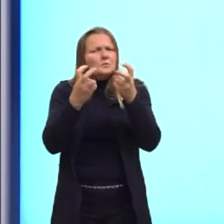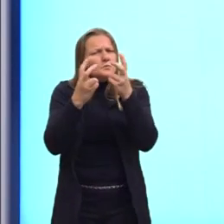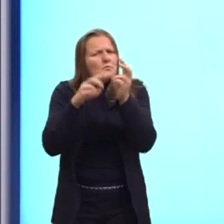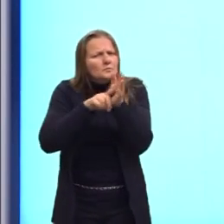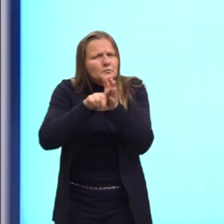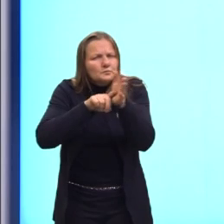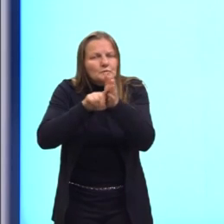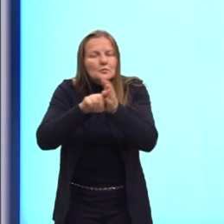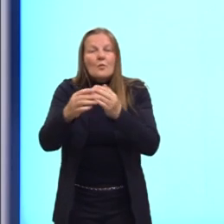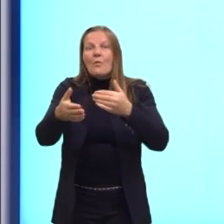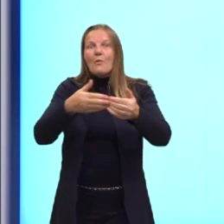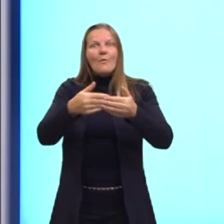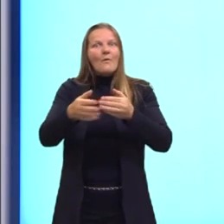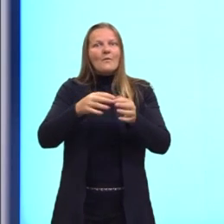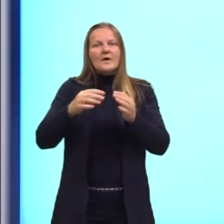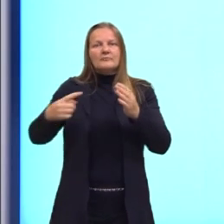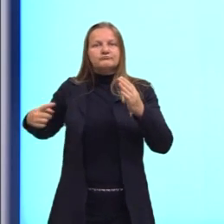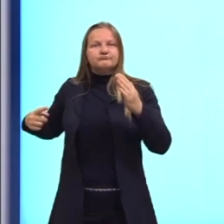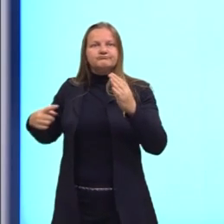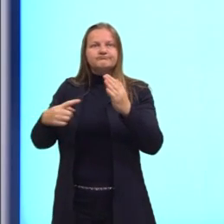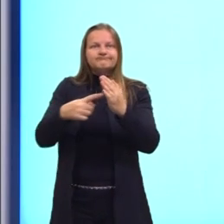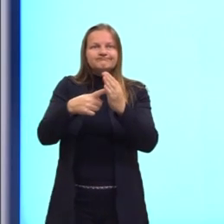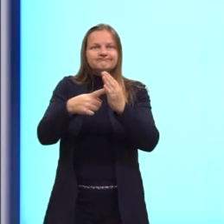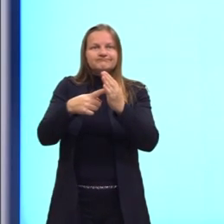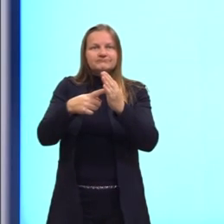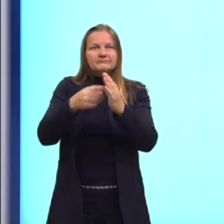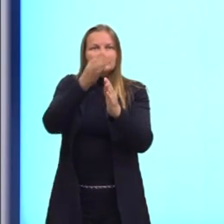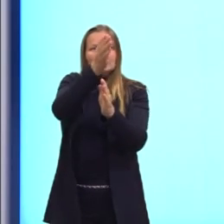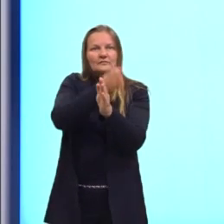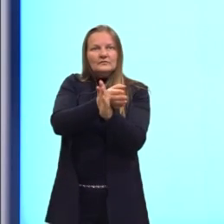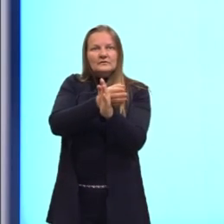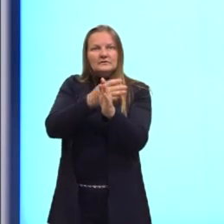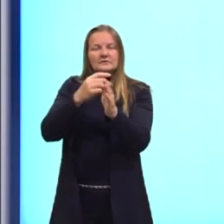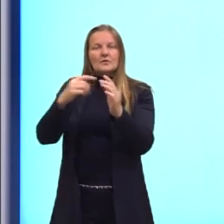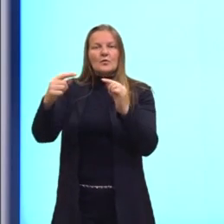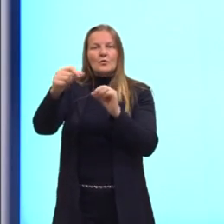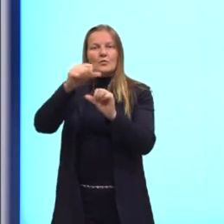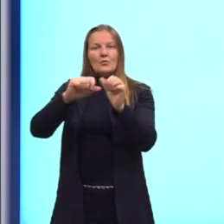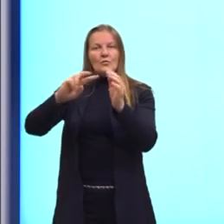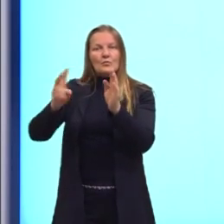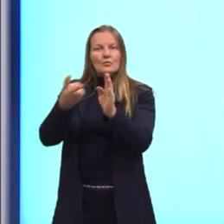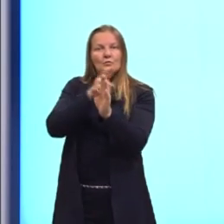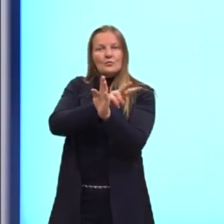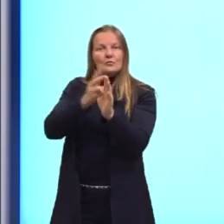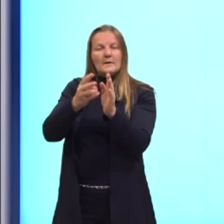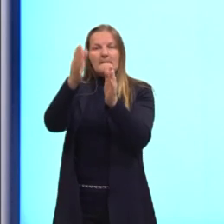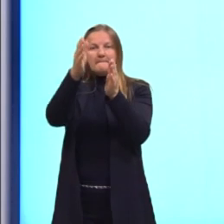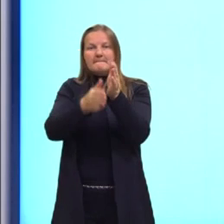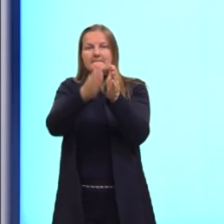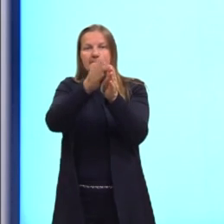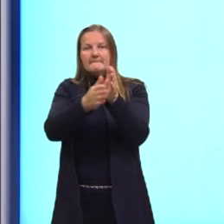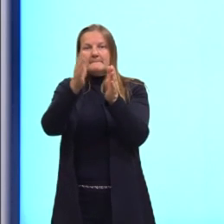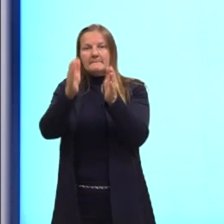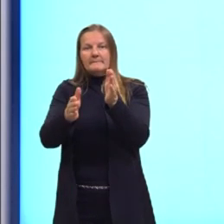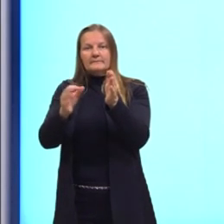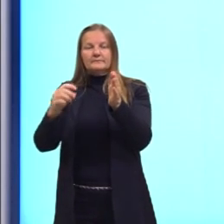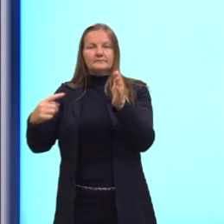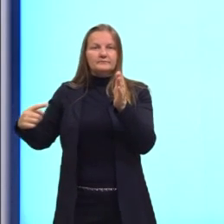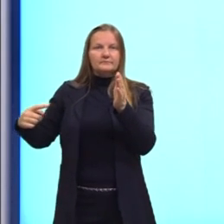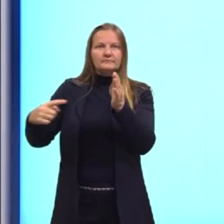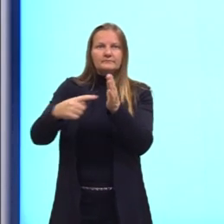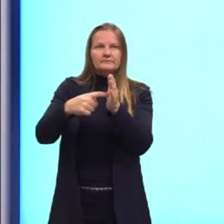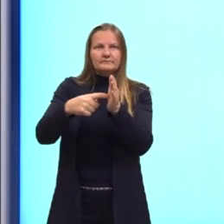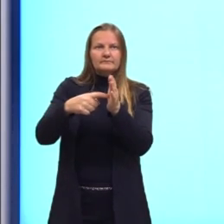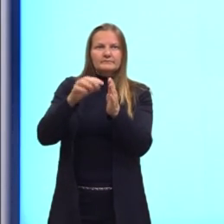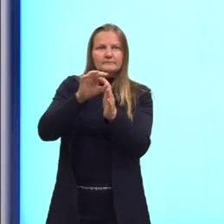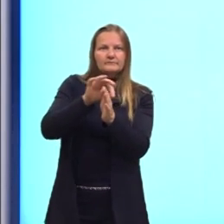qualquer reta que não está contida em nenhuma das faces e que não é nem paralela a elas, corta o plano em